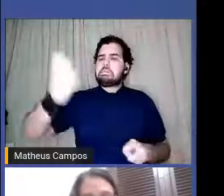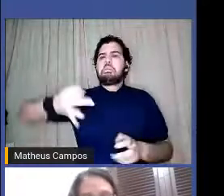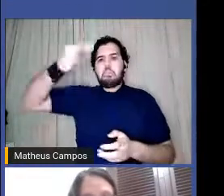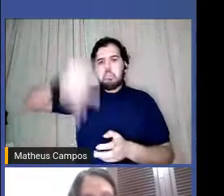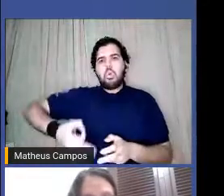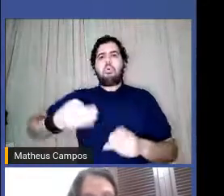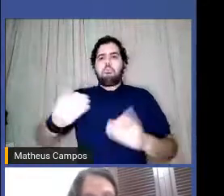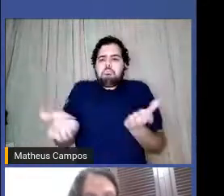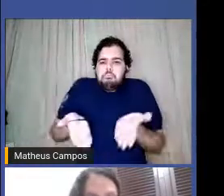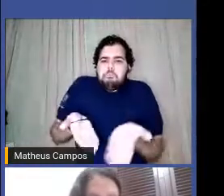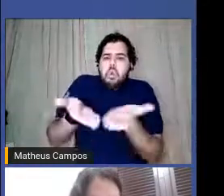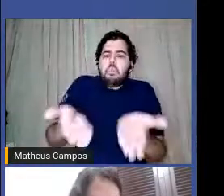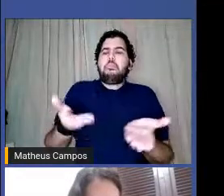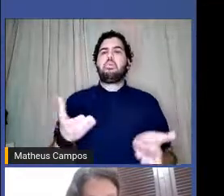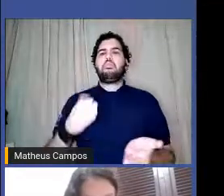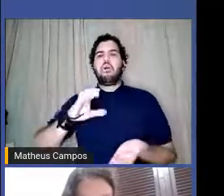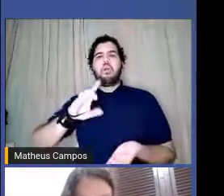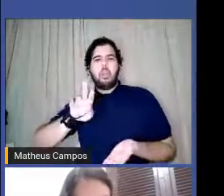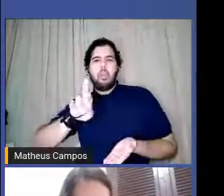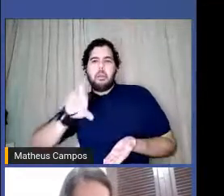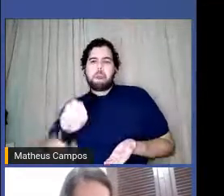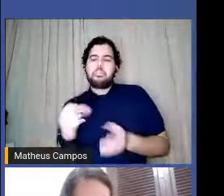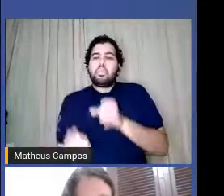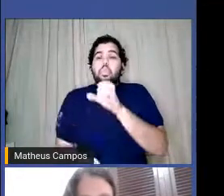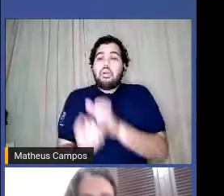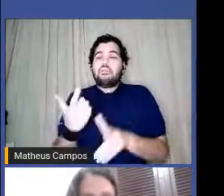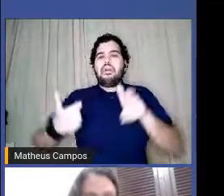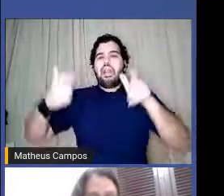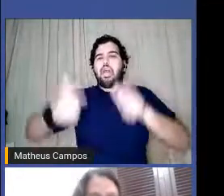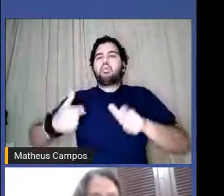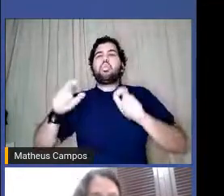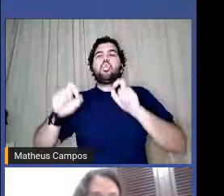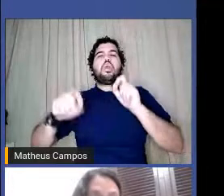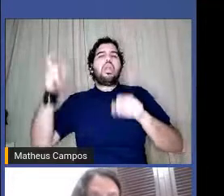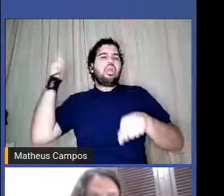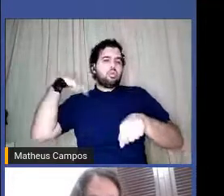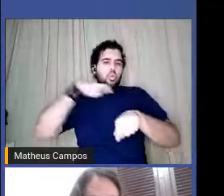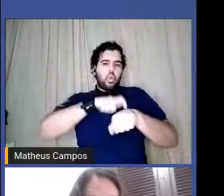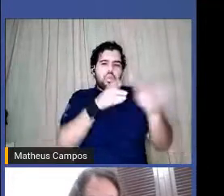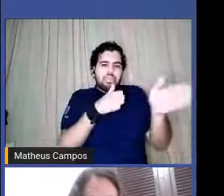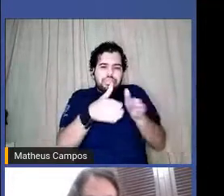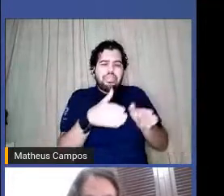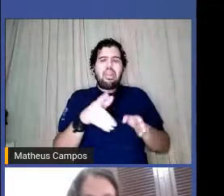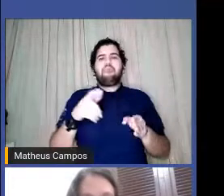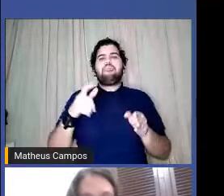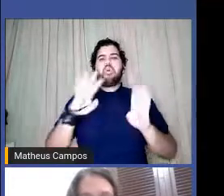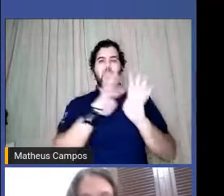A coletiva Barrosas, ela surgiu no contexto de pandemia, ela surgiu no início de 2020,